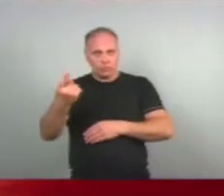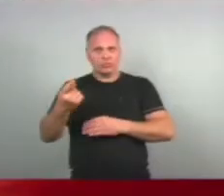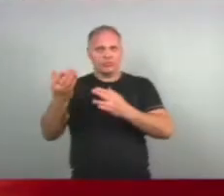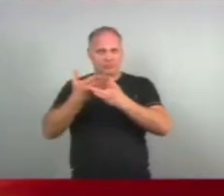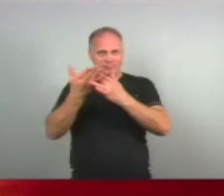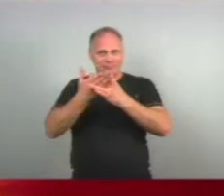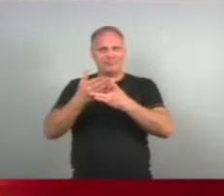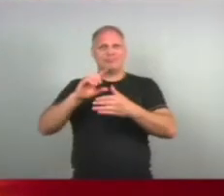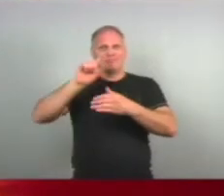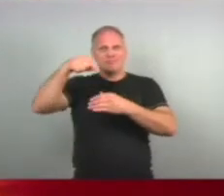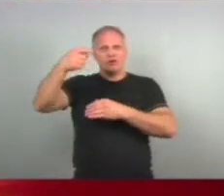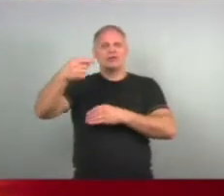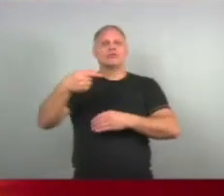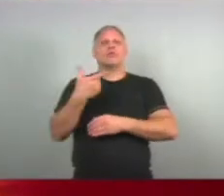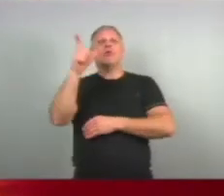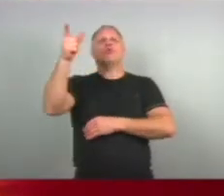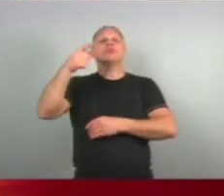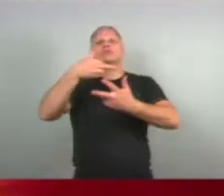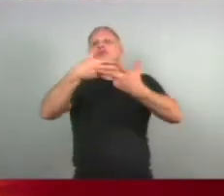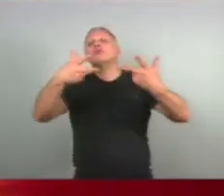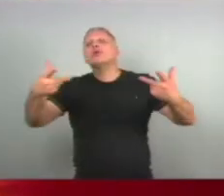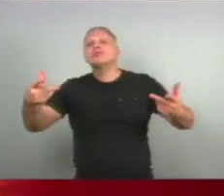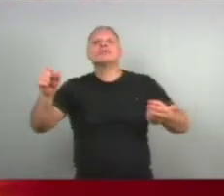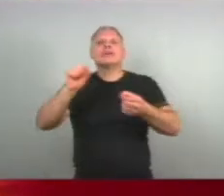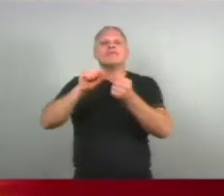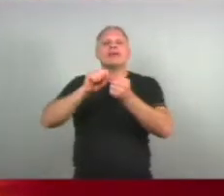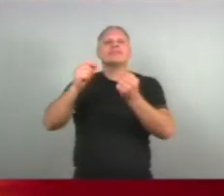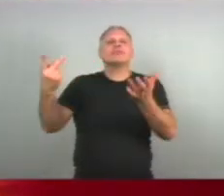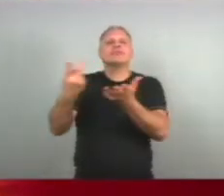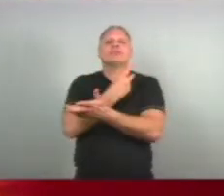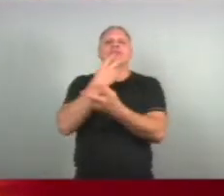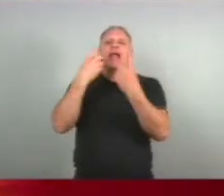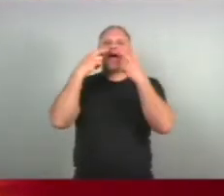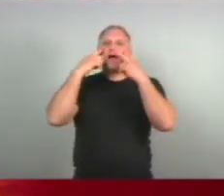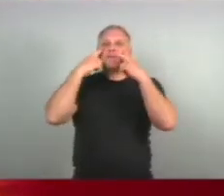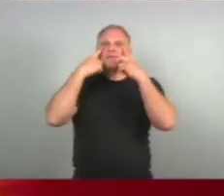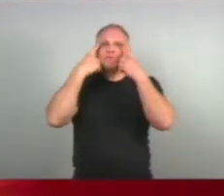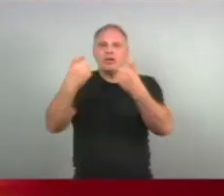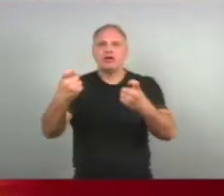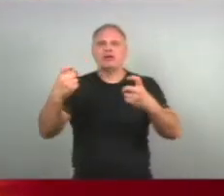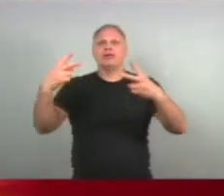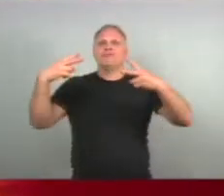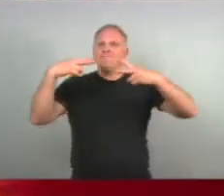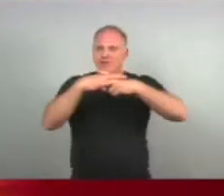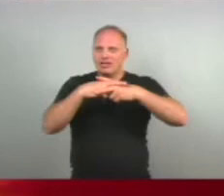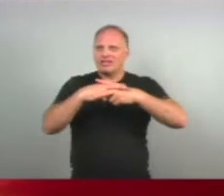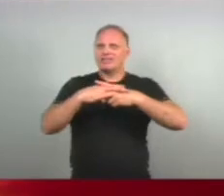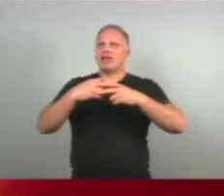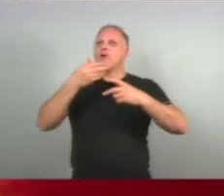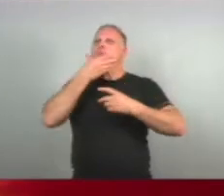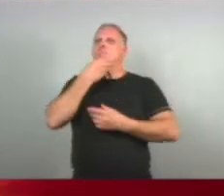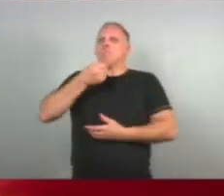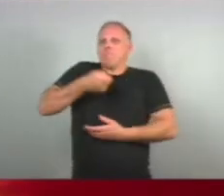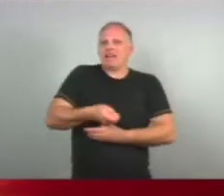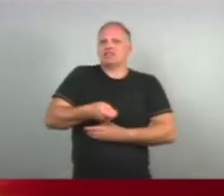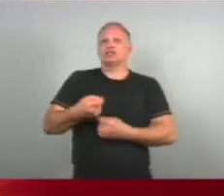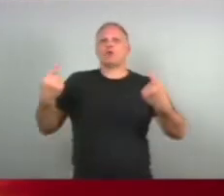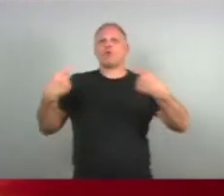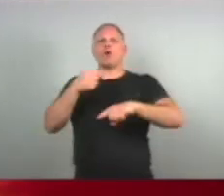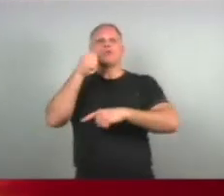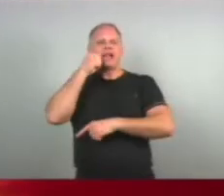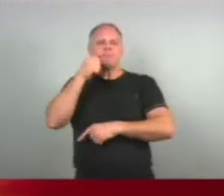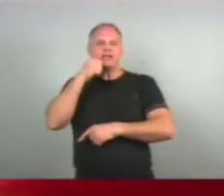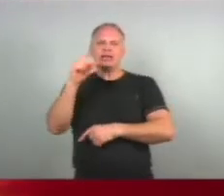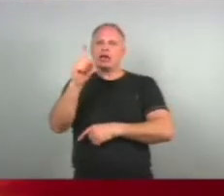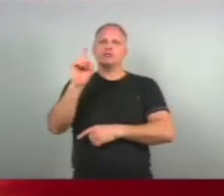respeito de mais Outros fatores Que levam A questão da violência A questão do machismo Contra a mulher Não só